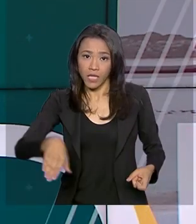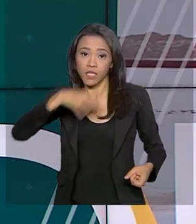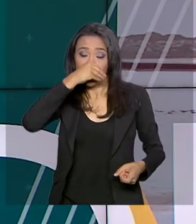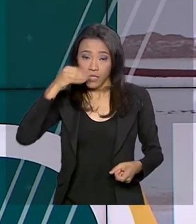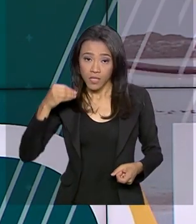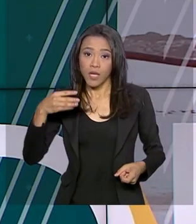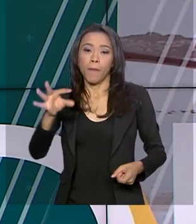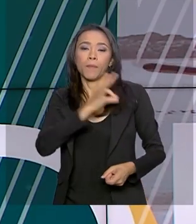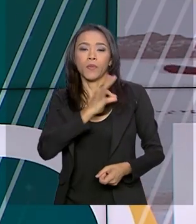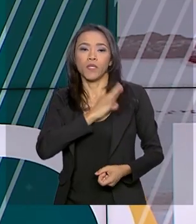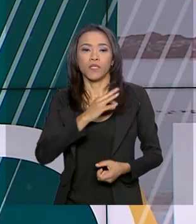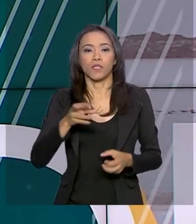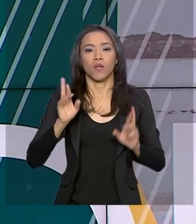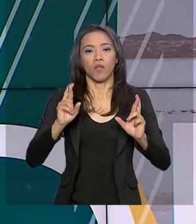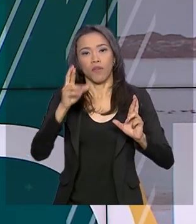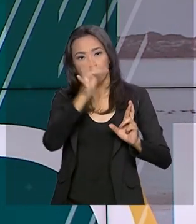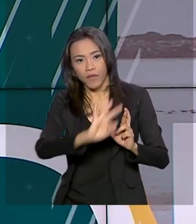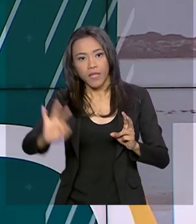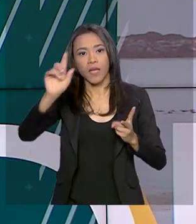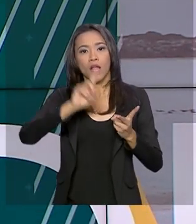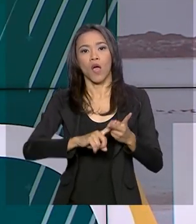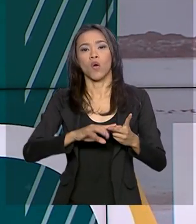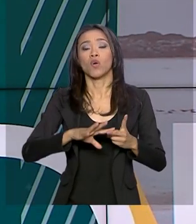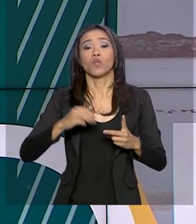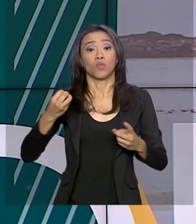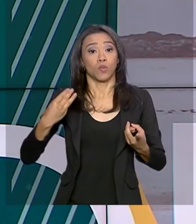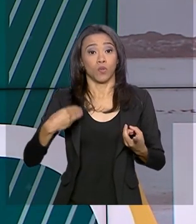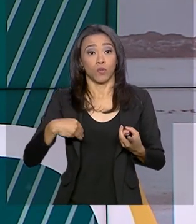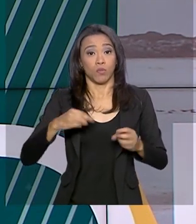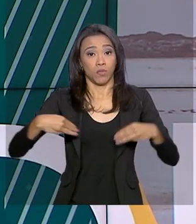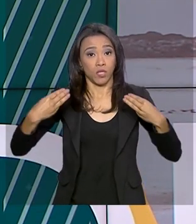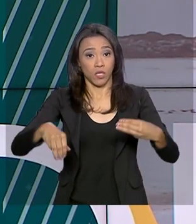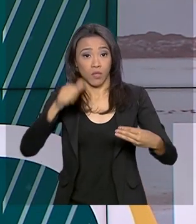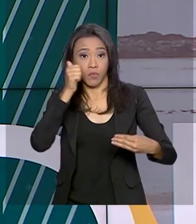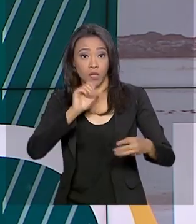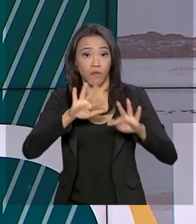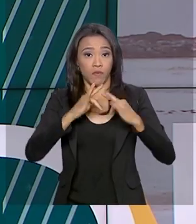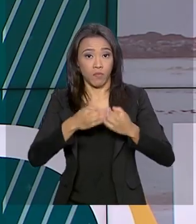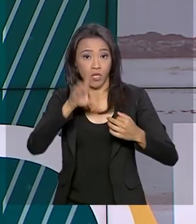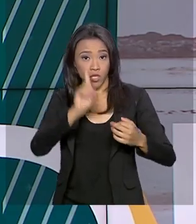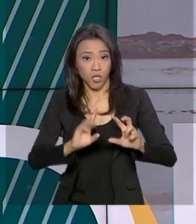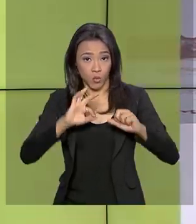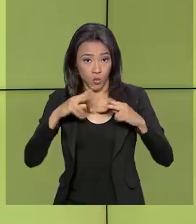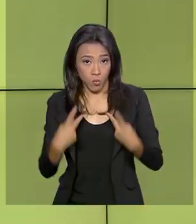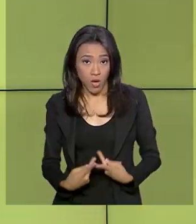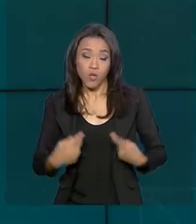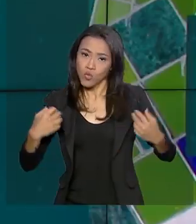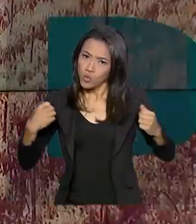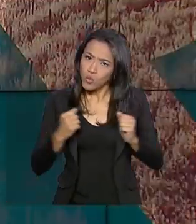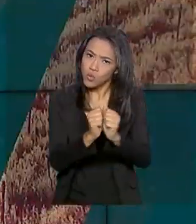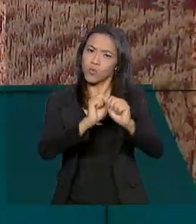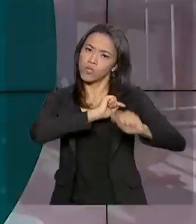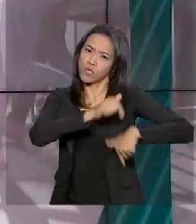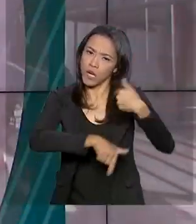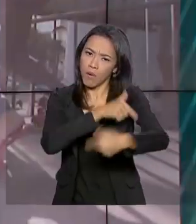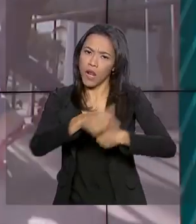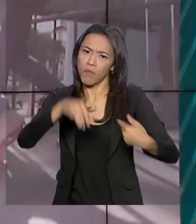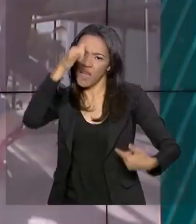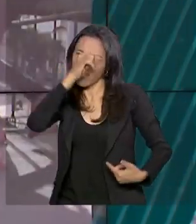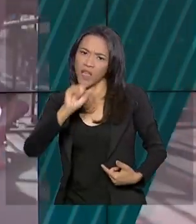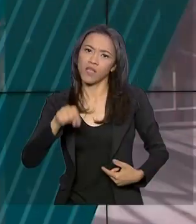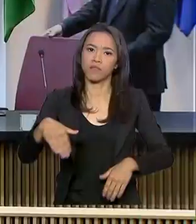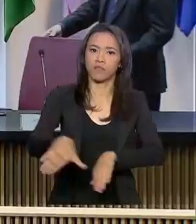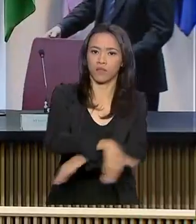Rodoviária Federal e Ministério da Mulher, da Família e dos Direitos Humanos vão trabalhar juntos para enfrentar esse tipo de crime nas estradas.